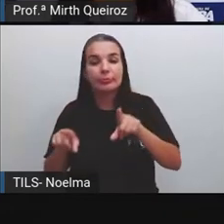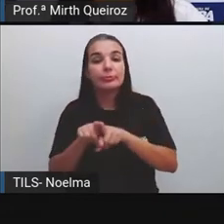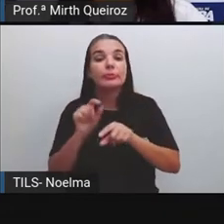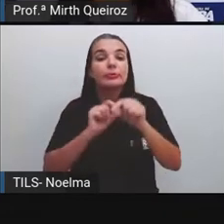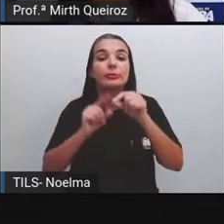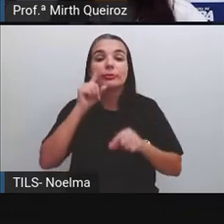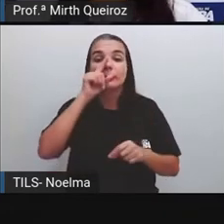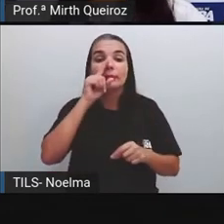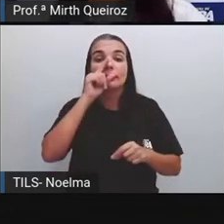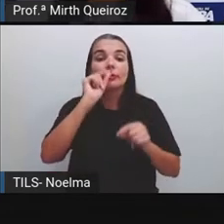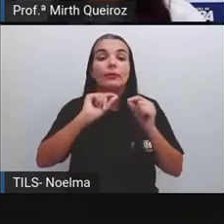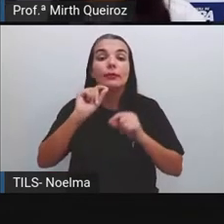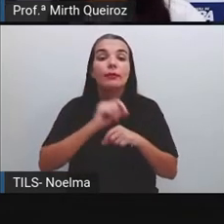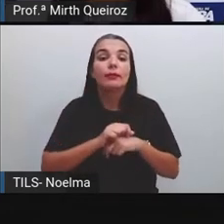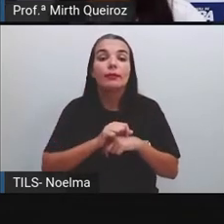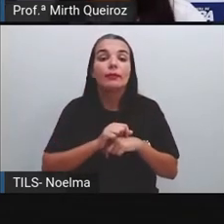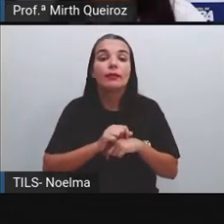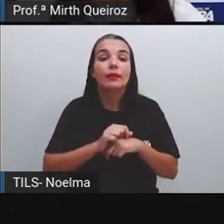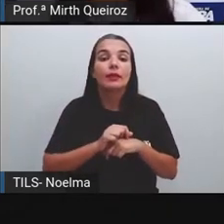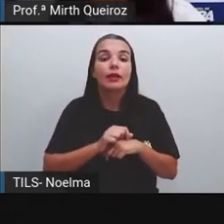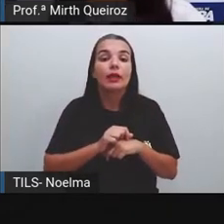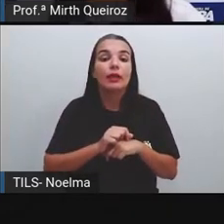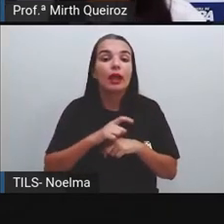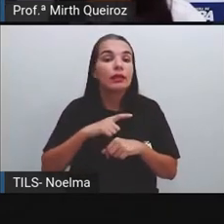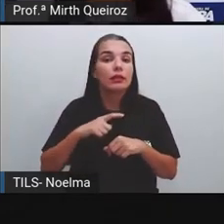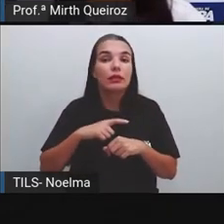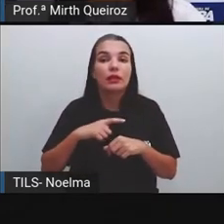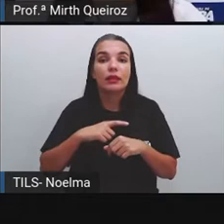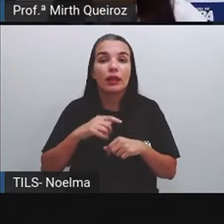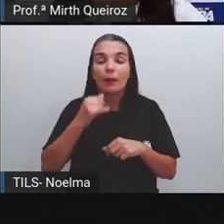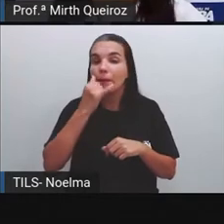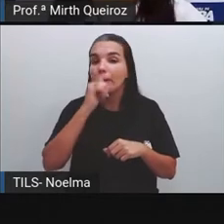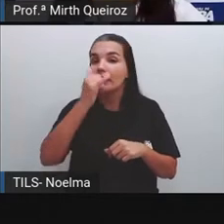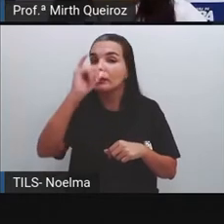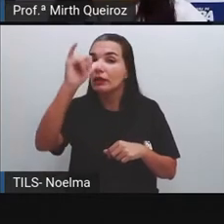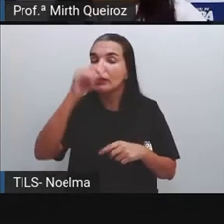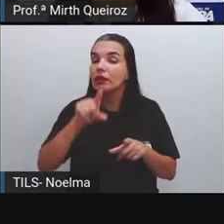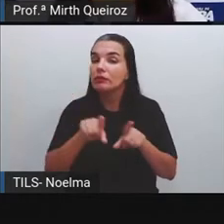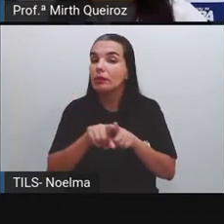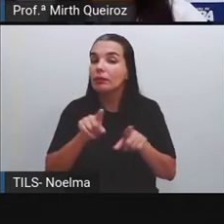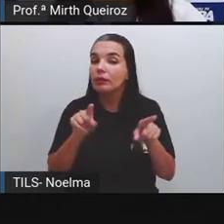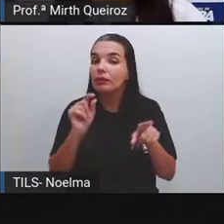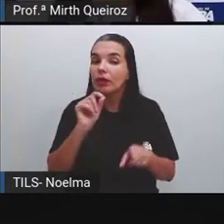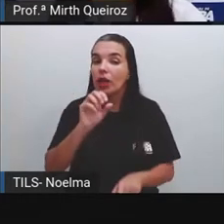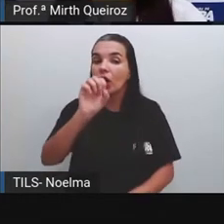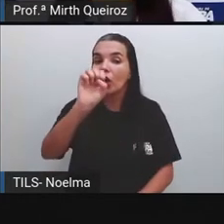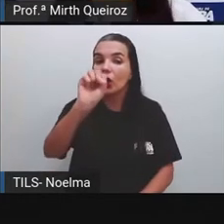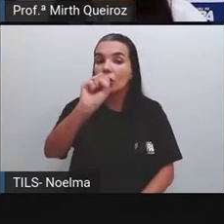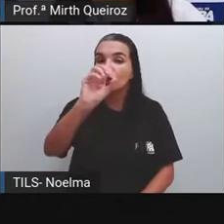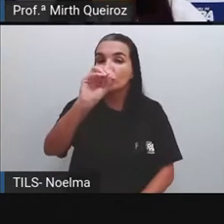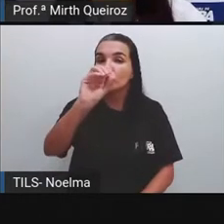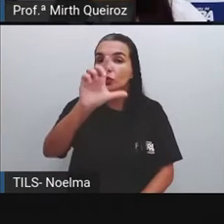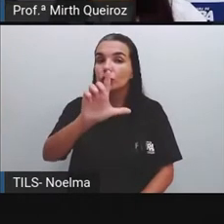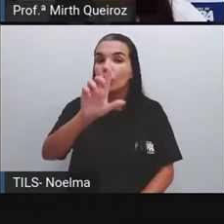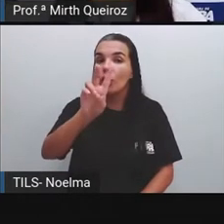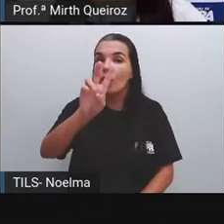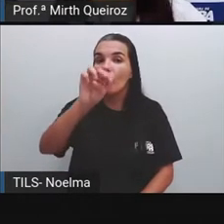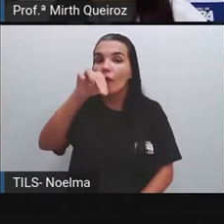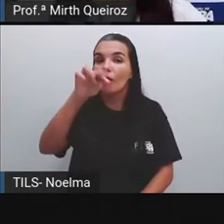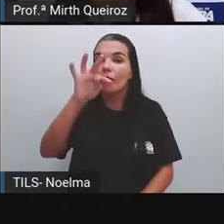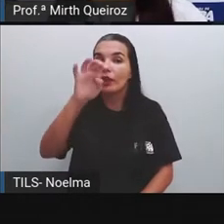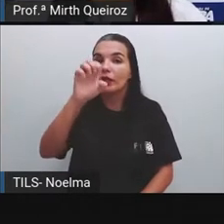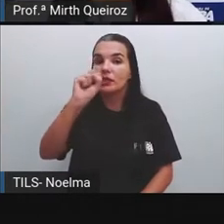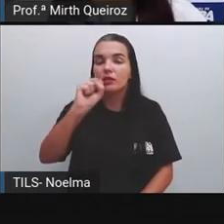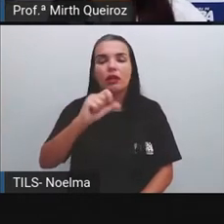perigosos, como lubrificantes, vernizes, solventes e baterias que são usados nesse tipo de transporte.